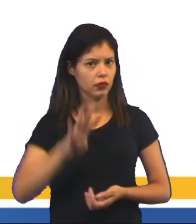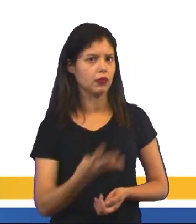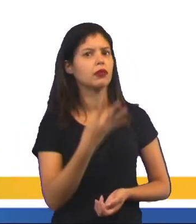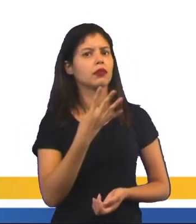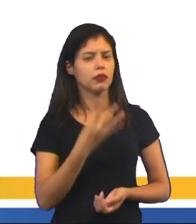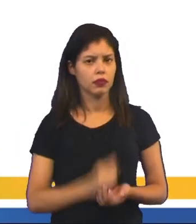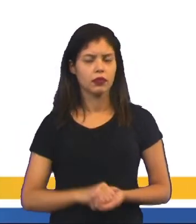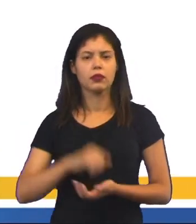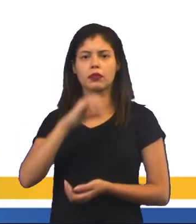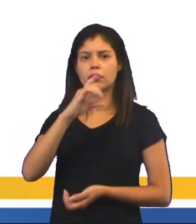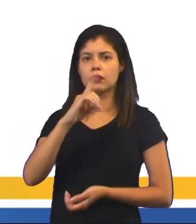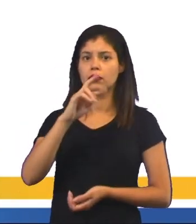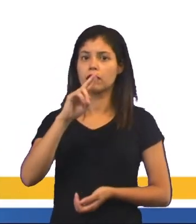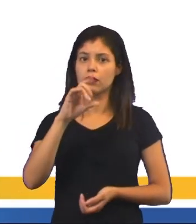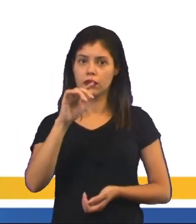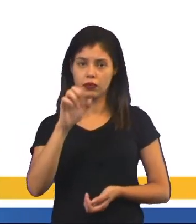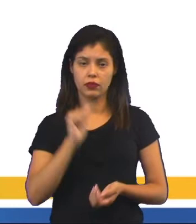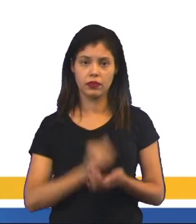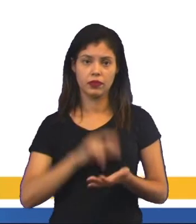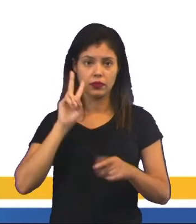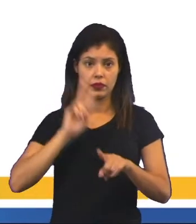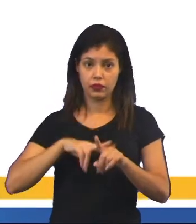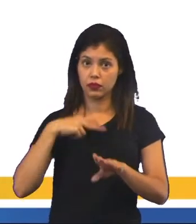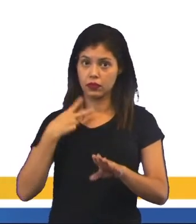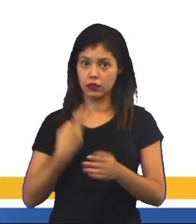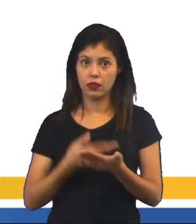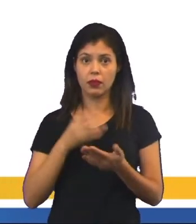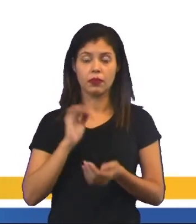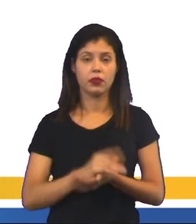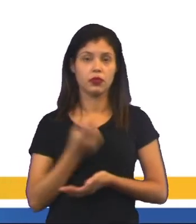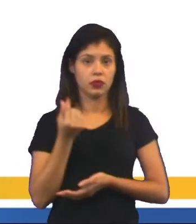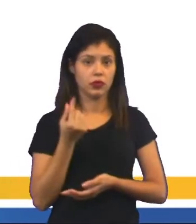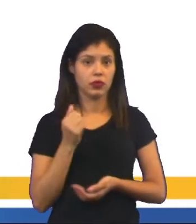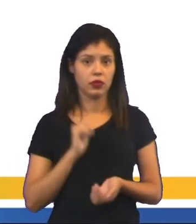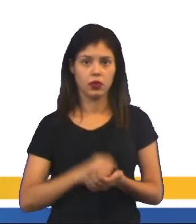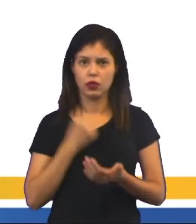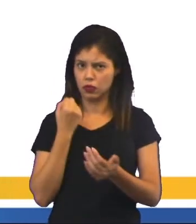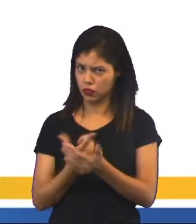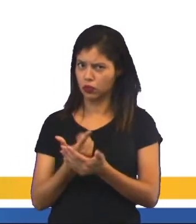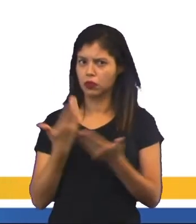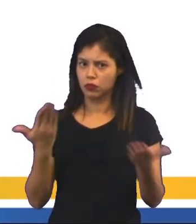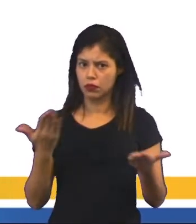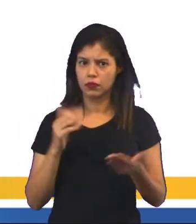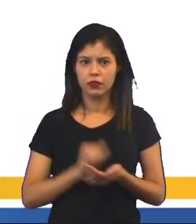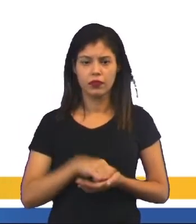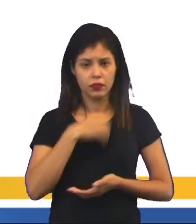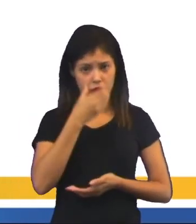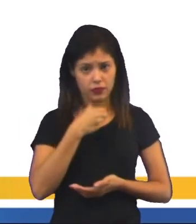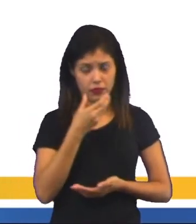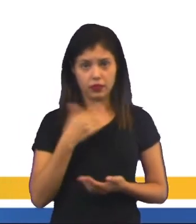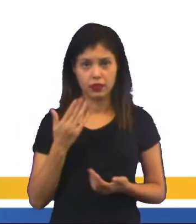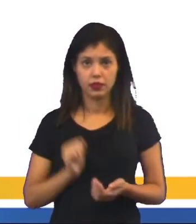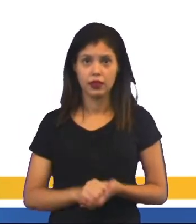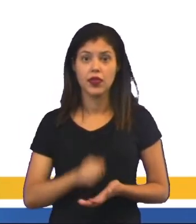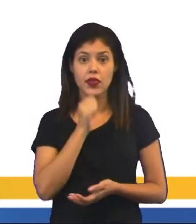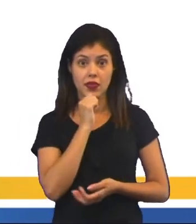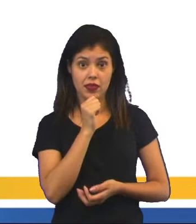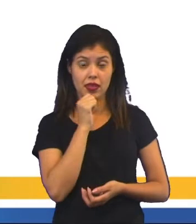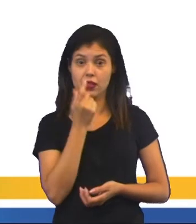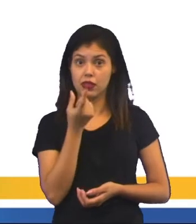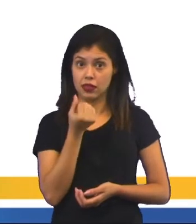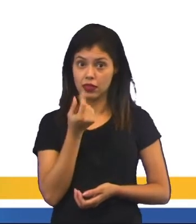dólares. Então, se a gente pegar isso e converter para os valores de hoje, daria para você comprar um iPhone desse aí, ainda